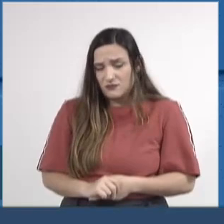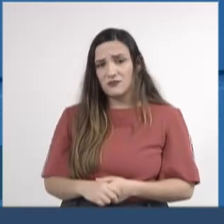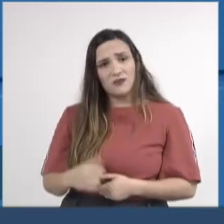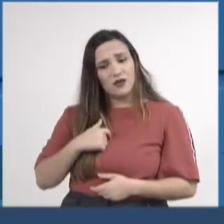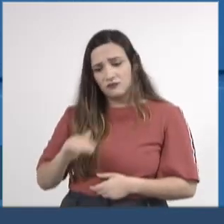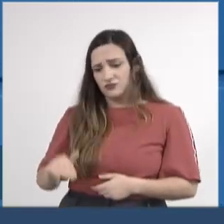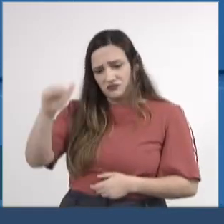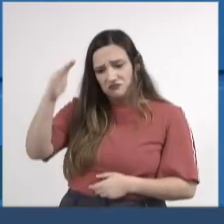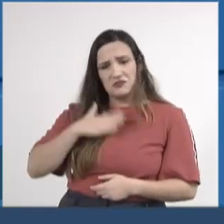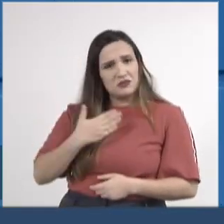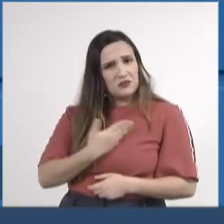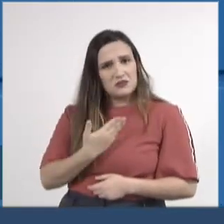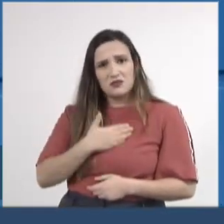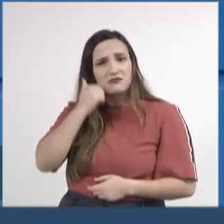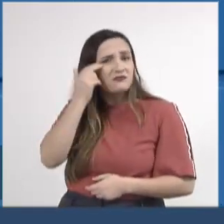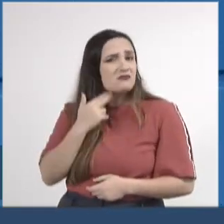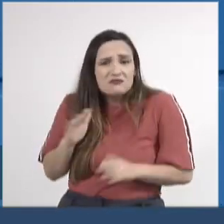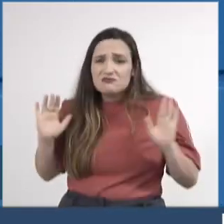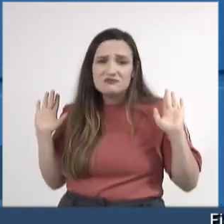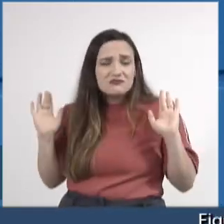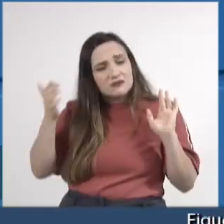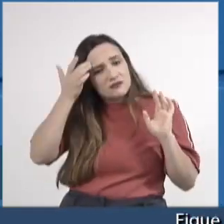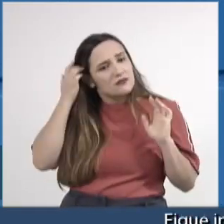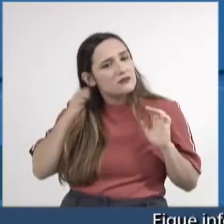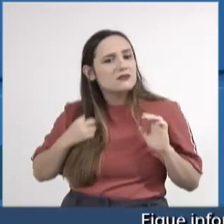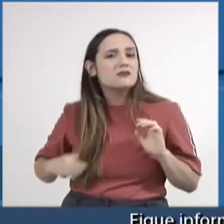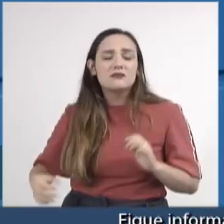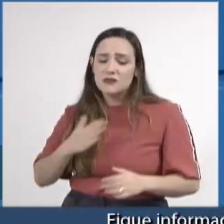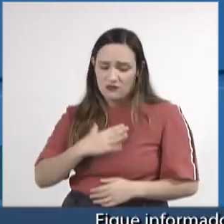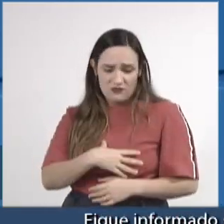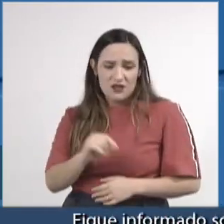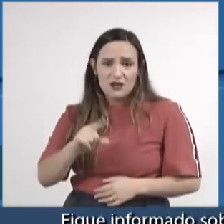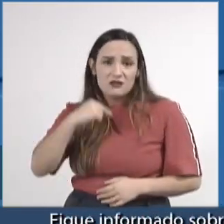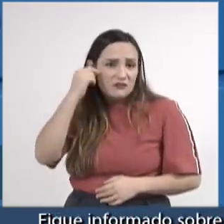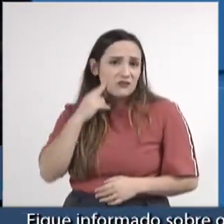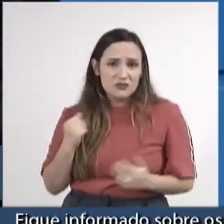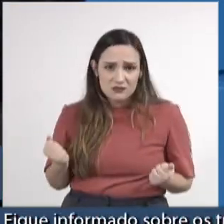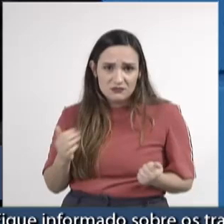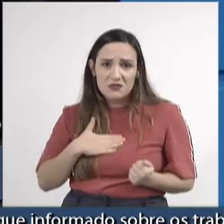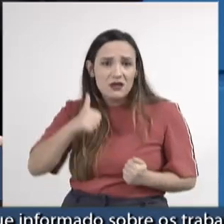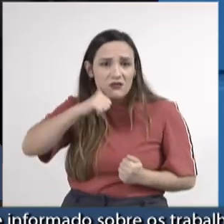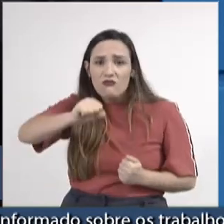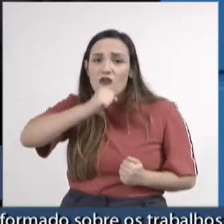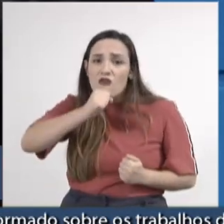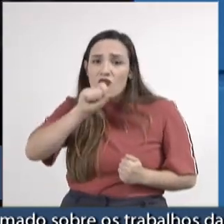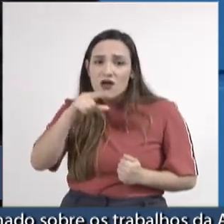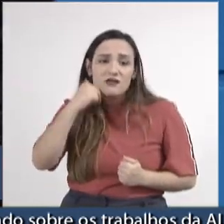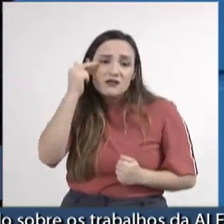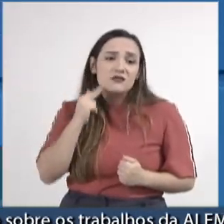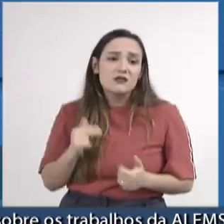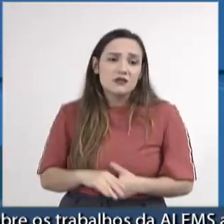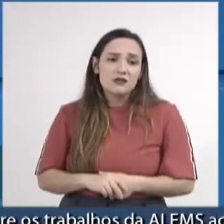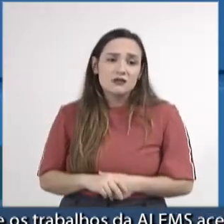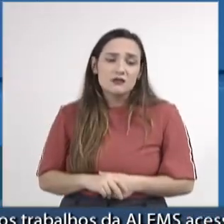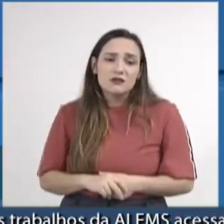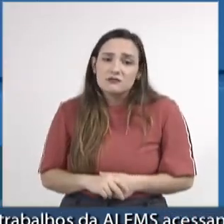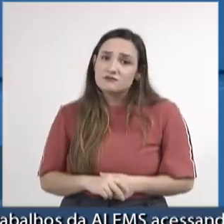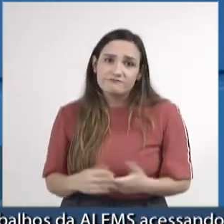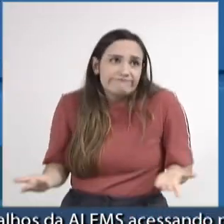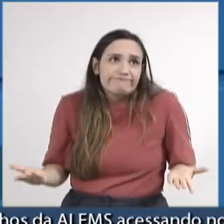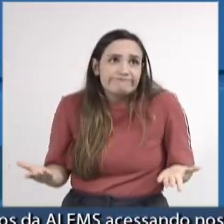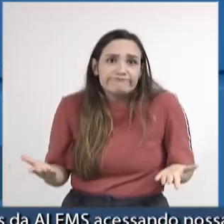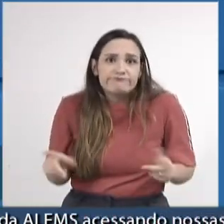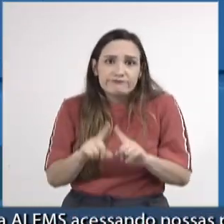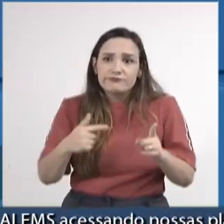geração que a maioria dos meus amigos eram negros, minha filha é negra, minha avó é negra. Ah, mas o senhor é branco. O meu